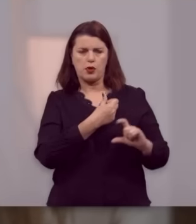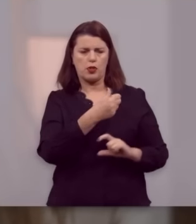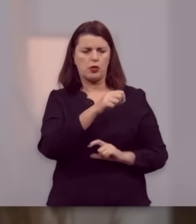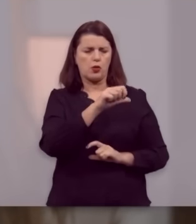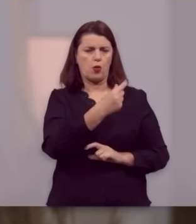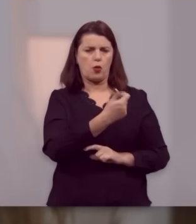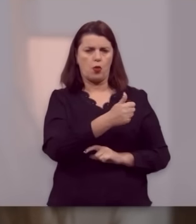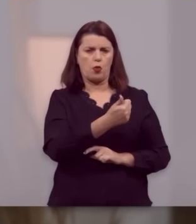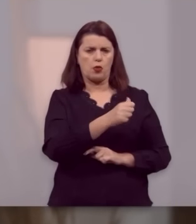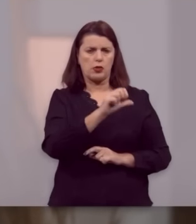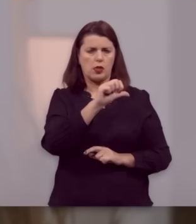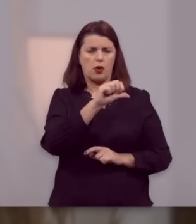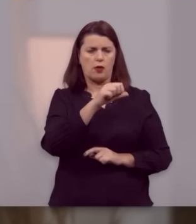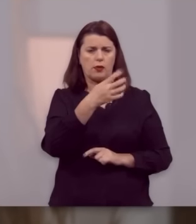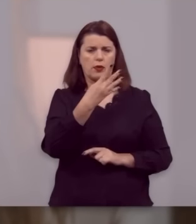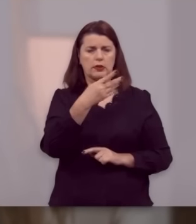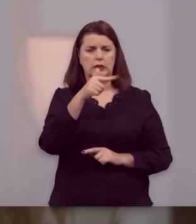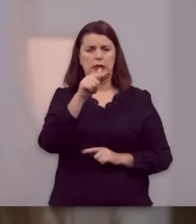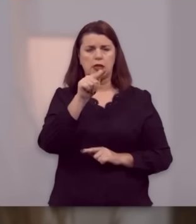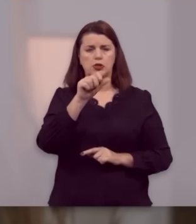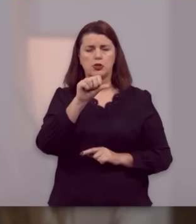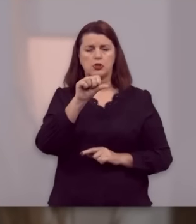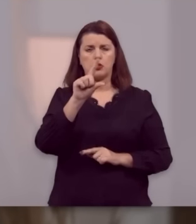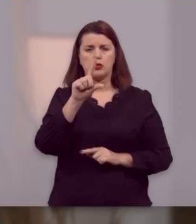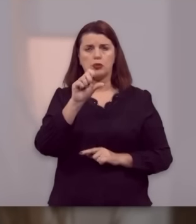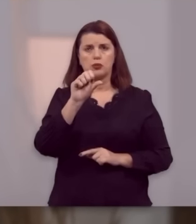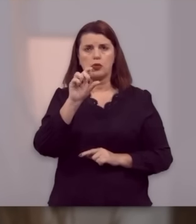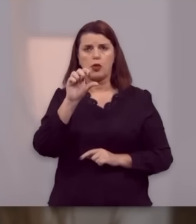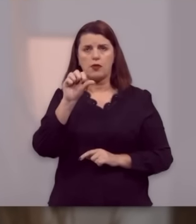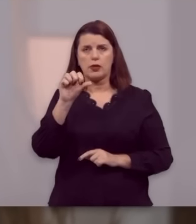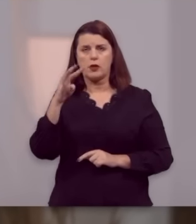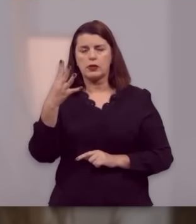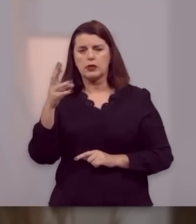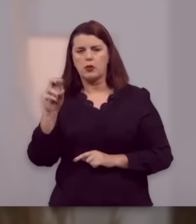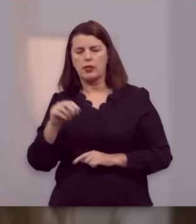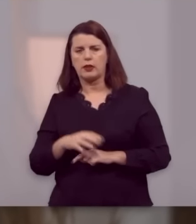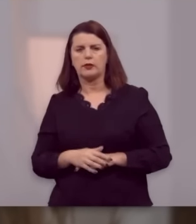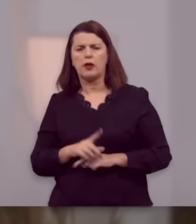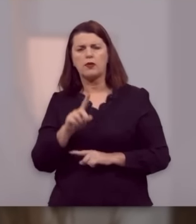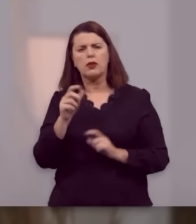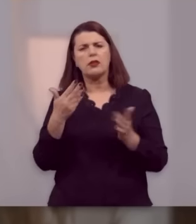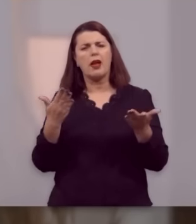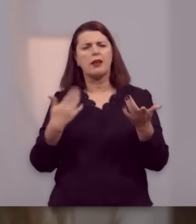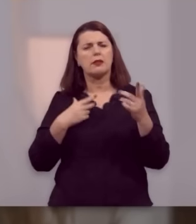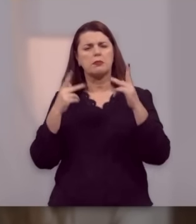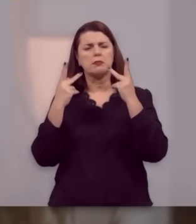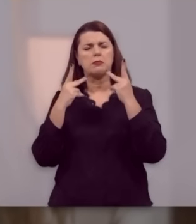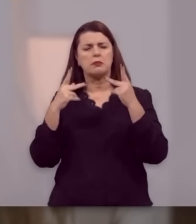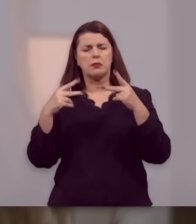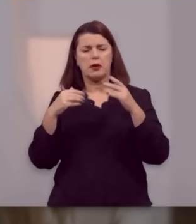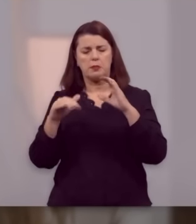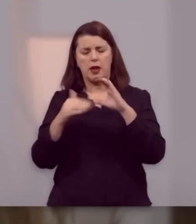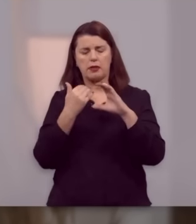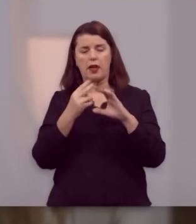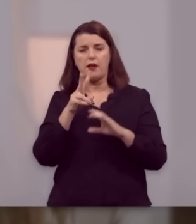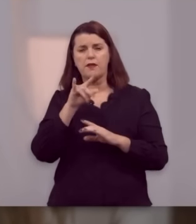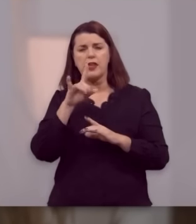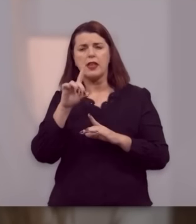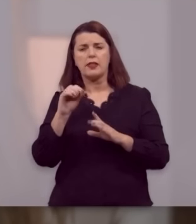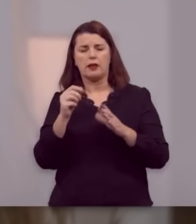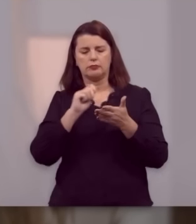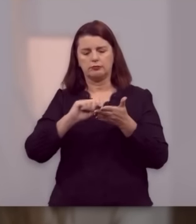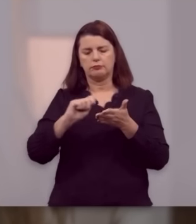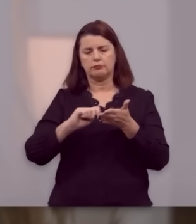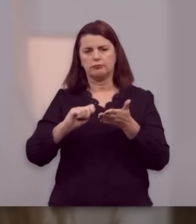na tela, o código de área é 11, 947-18-9450. E você, nessa mensagem do WhatsApp, vai escrever a